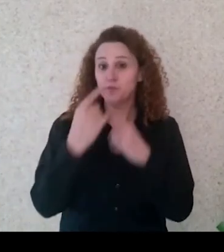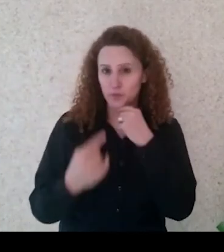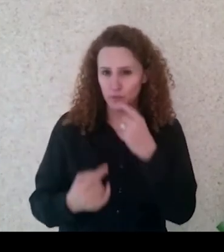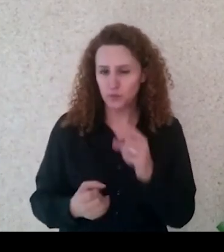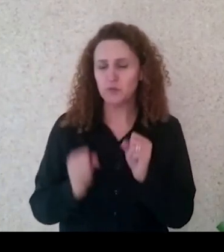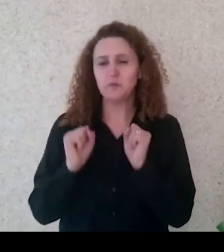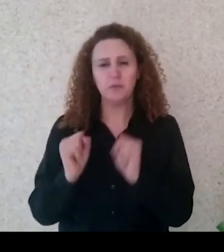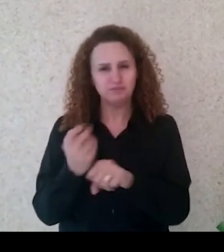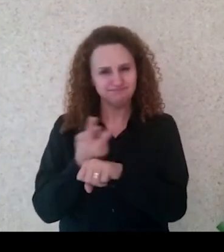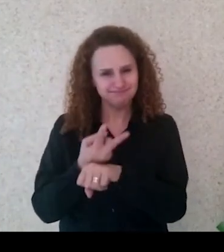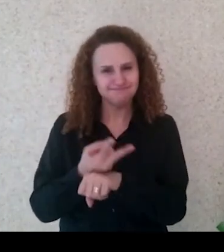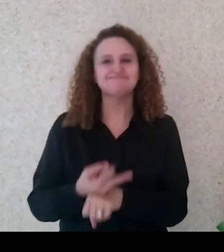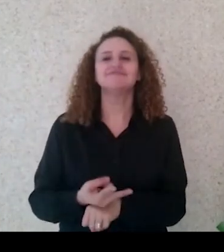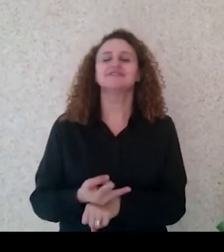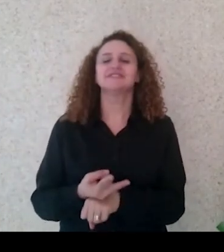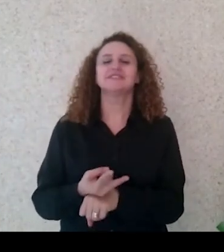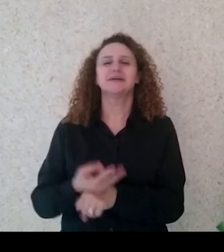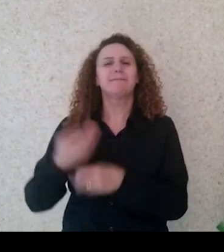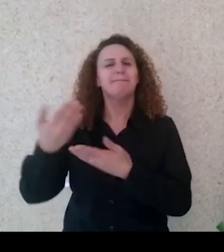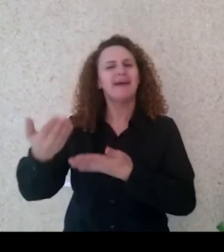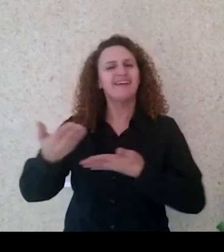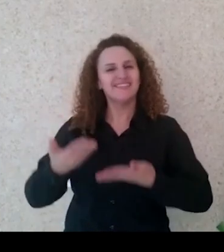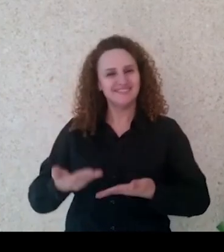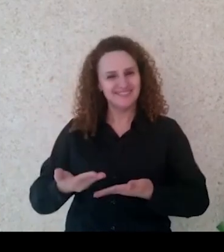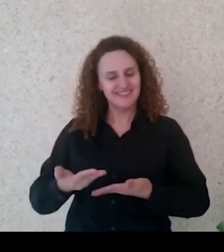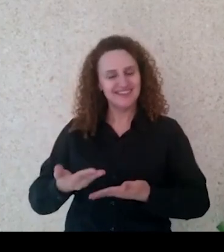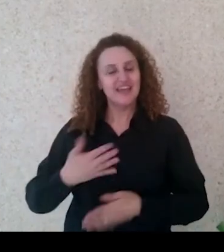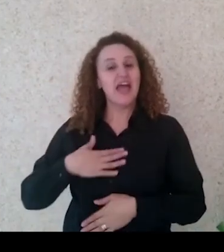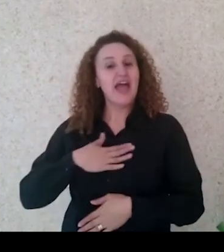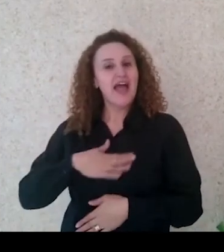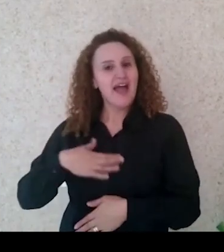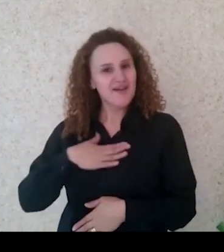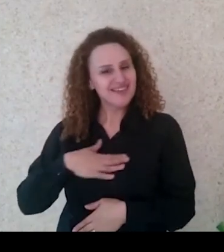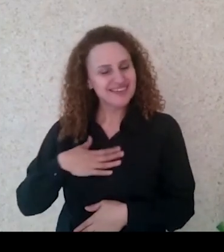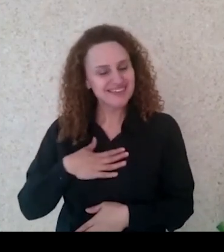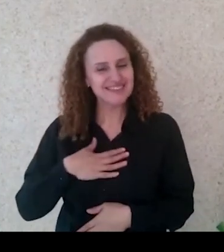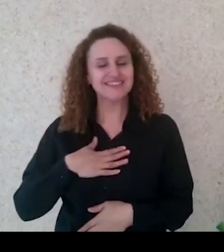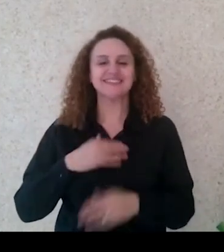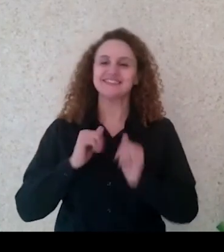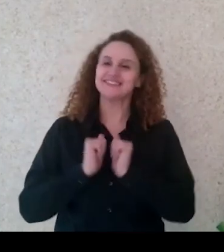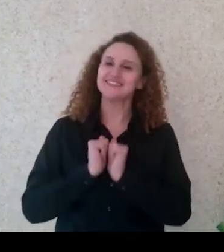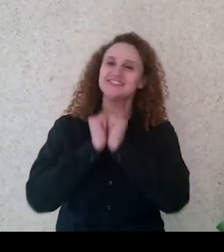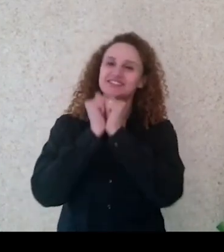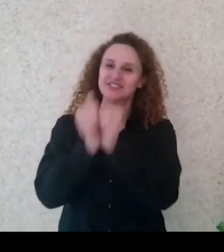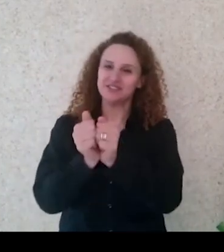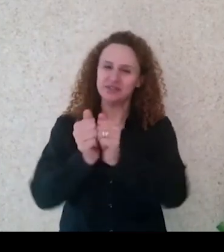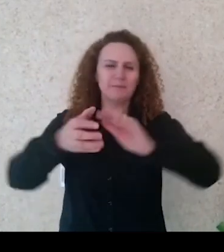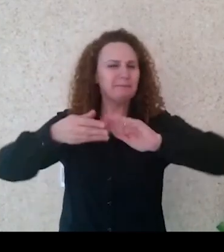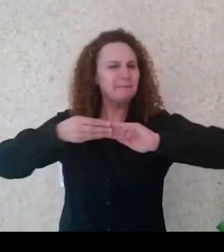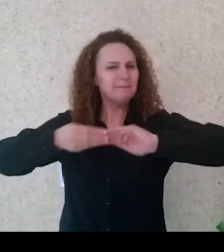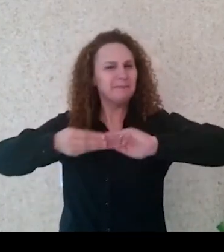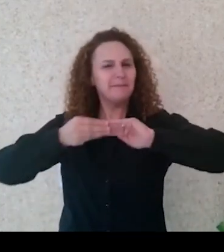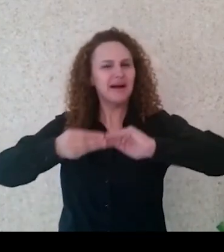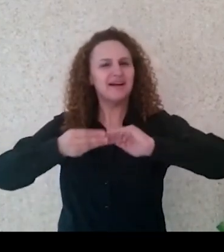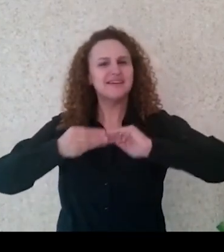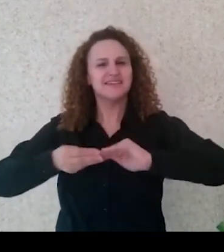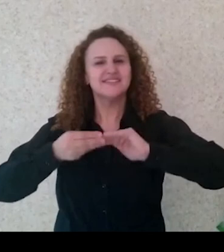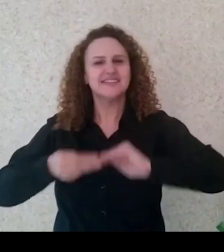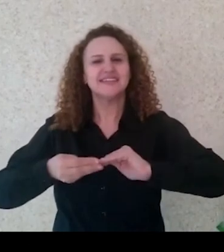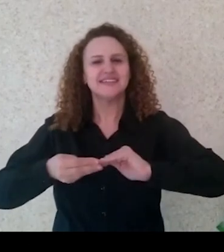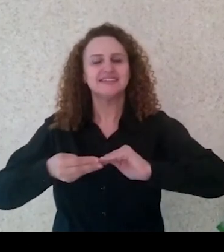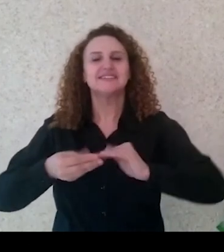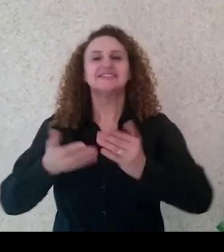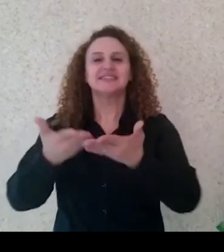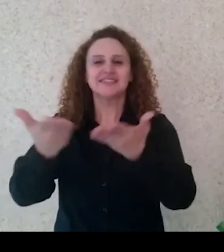muito bem-vindos. É um prazer estar com vocês e vou parabenizá-los por